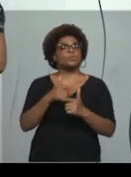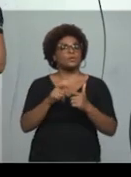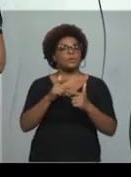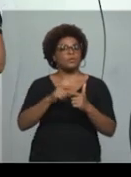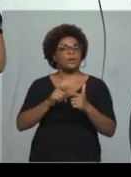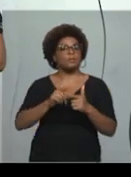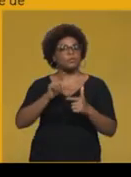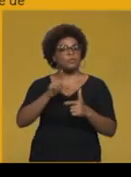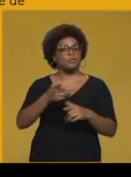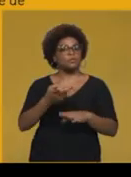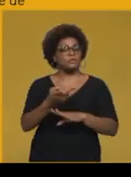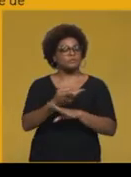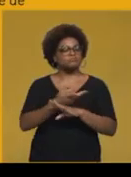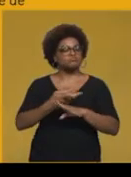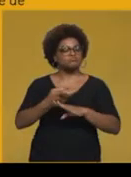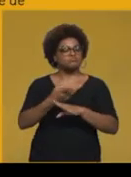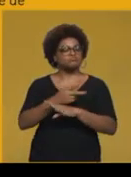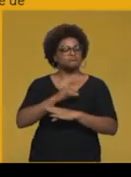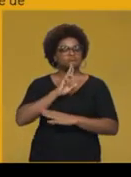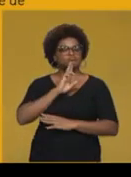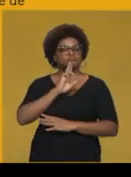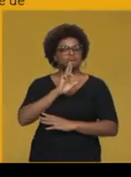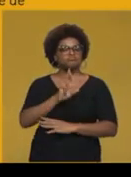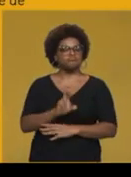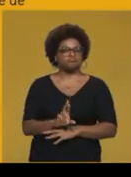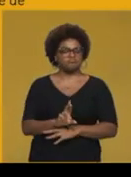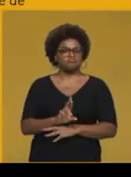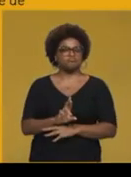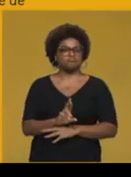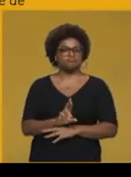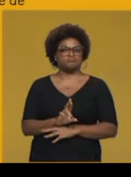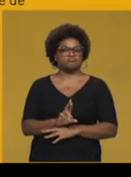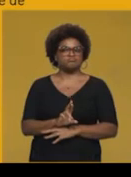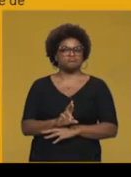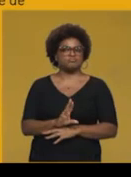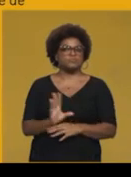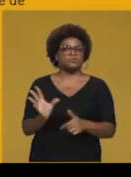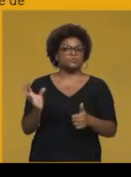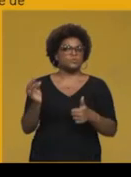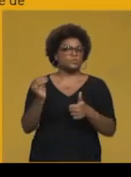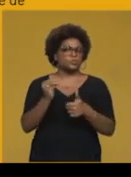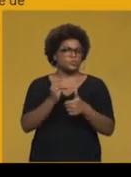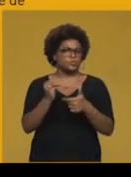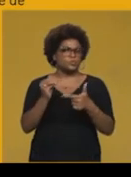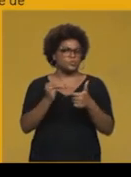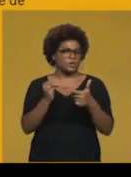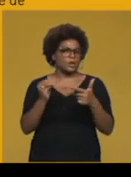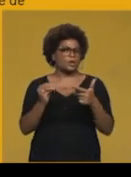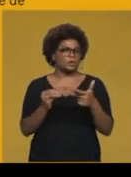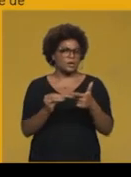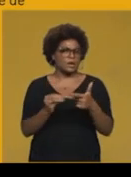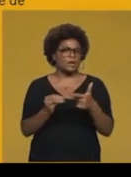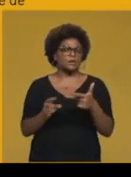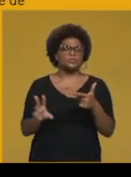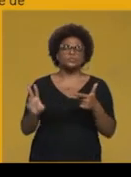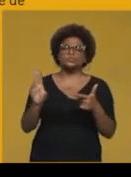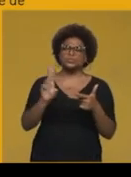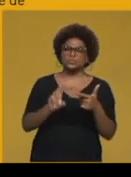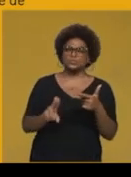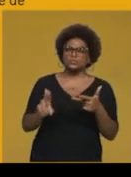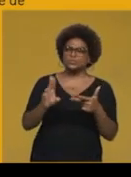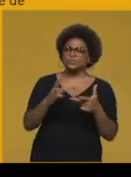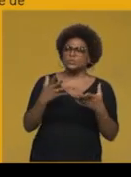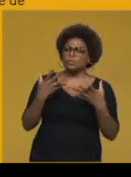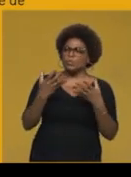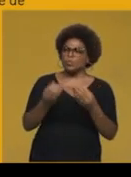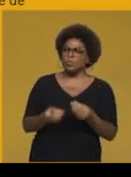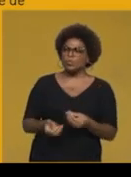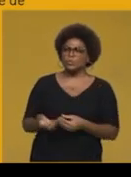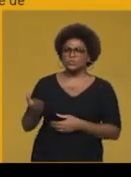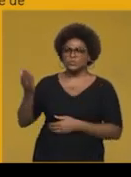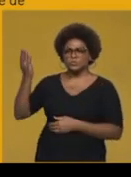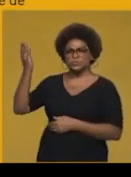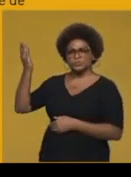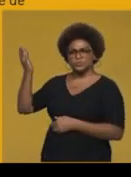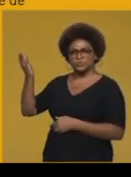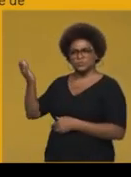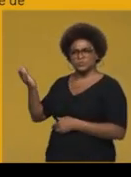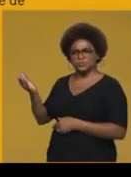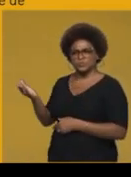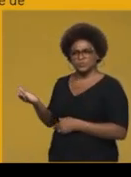Muitas questões do Enem, e o Enem trabalha muito com essa questão, né? Do texto verbal